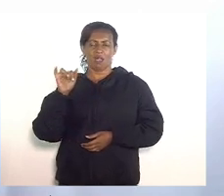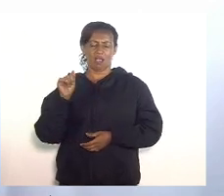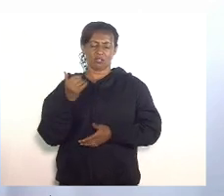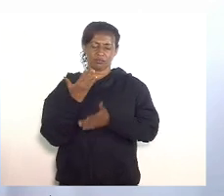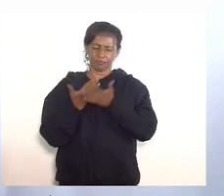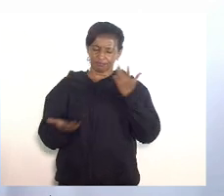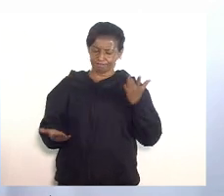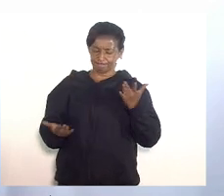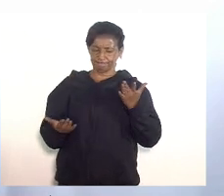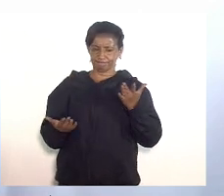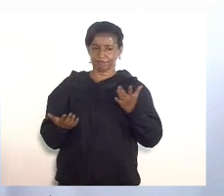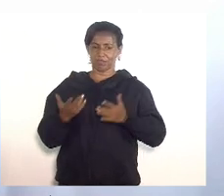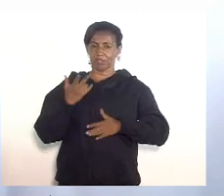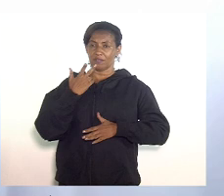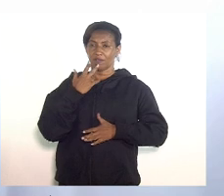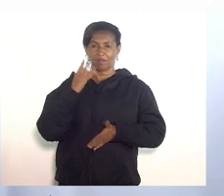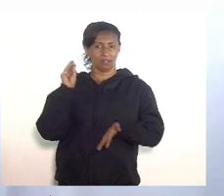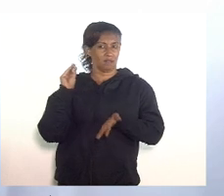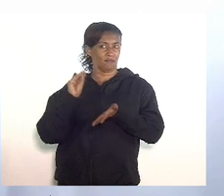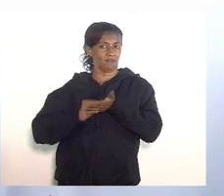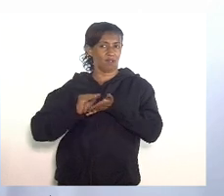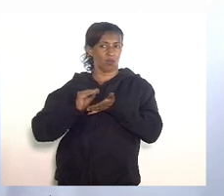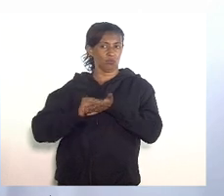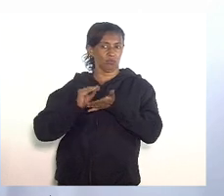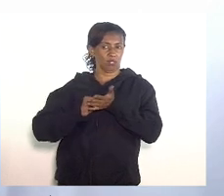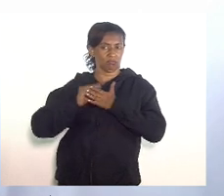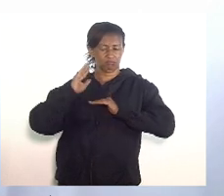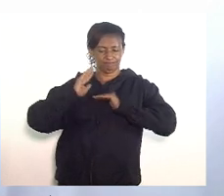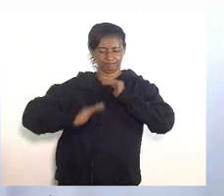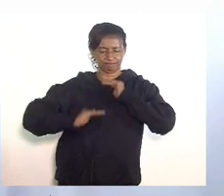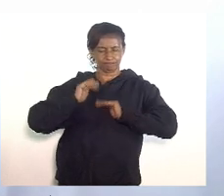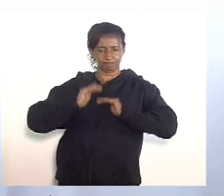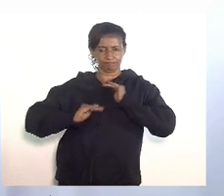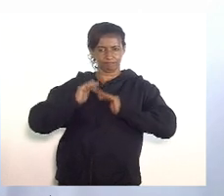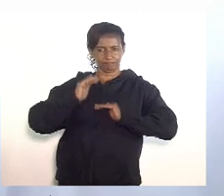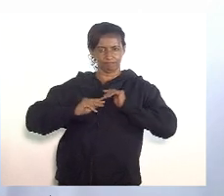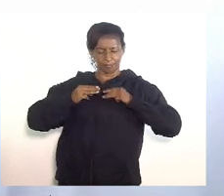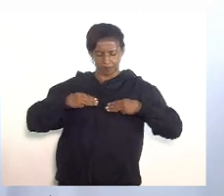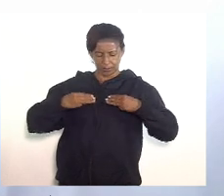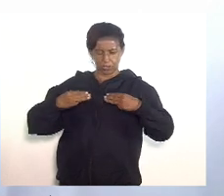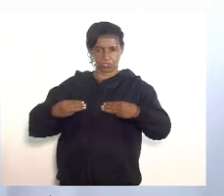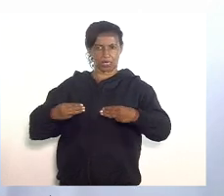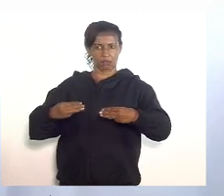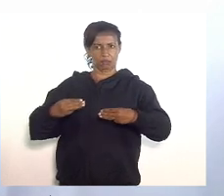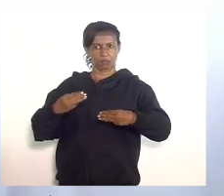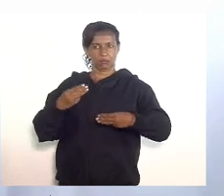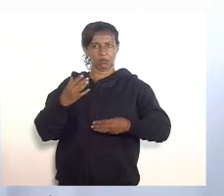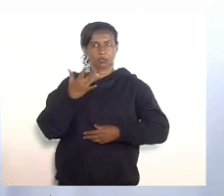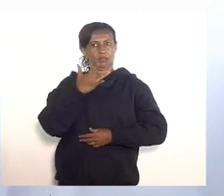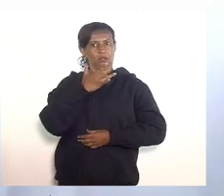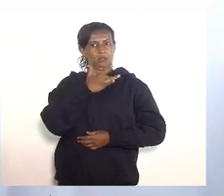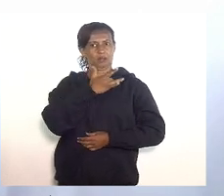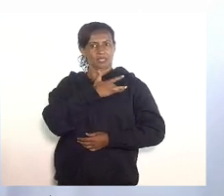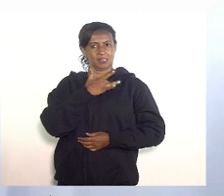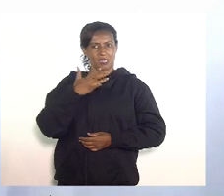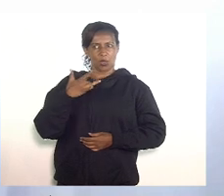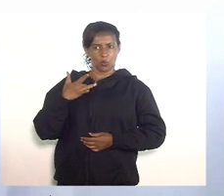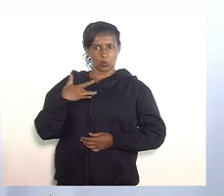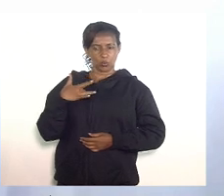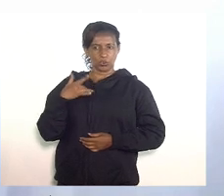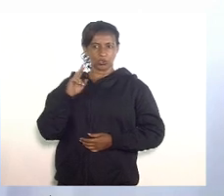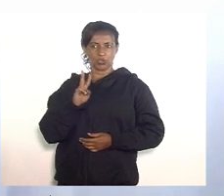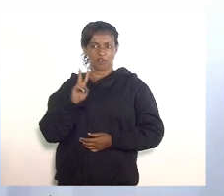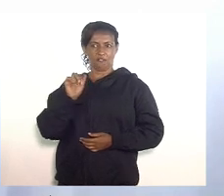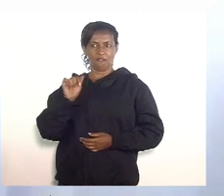é da incapacidade do Ministério da Saúde de suprir as vagas existentes